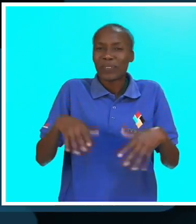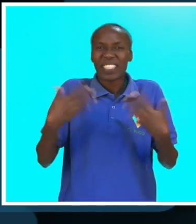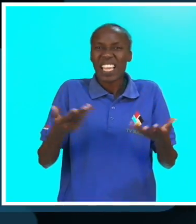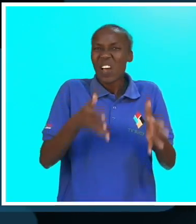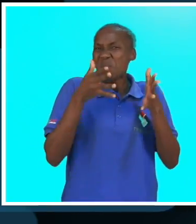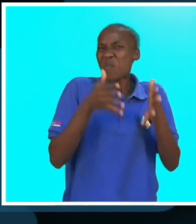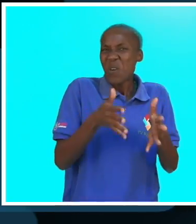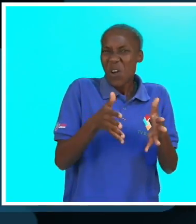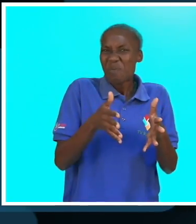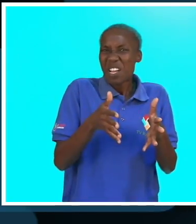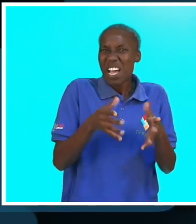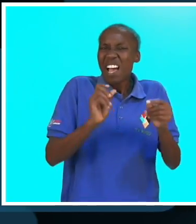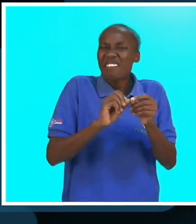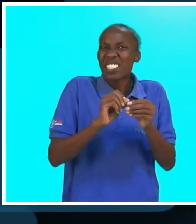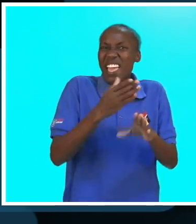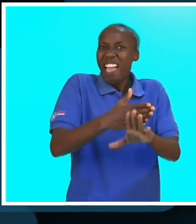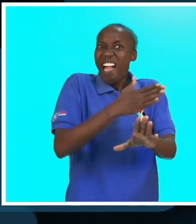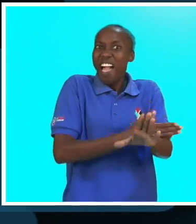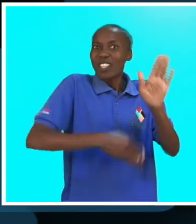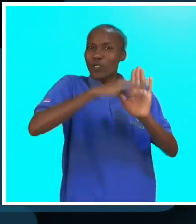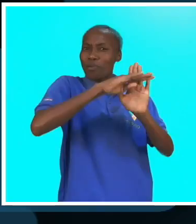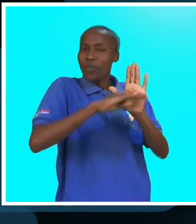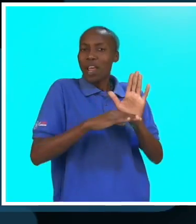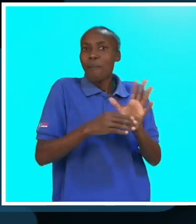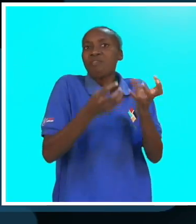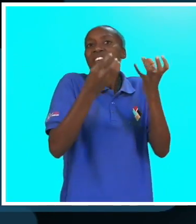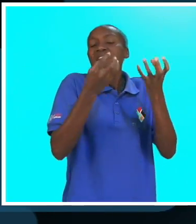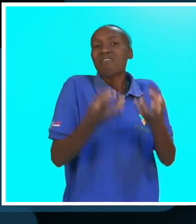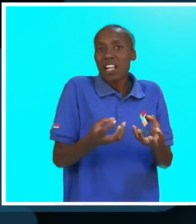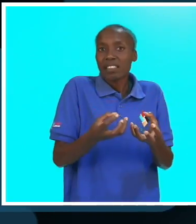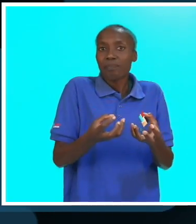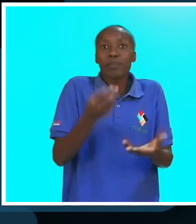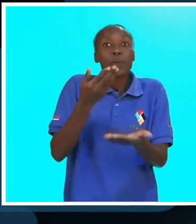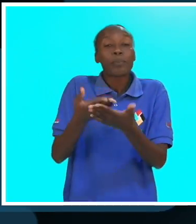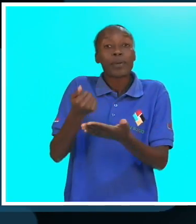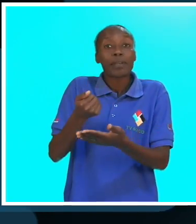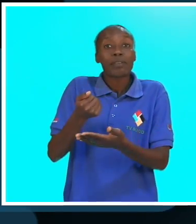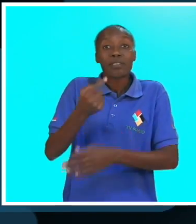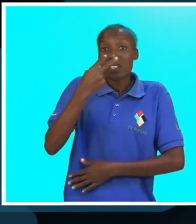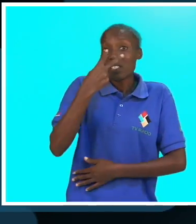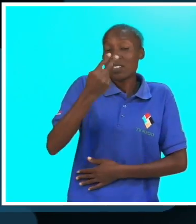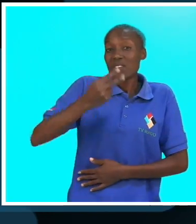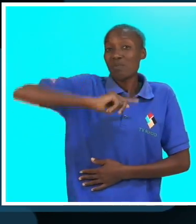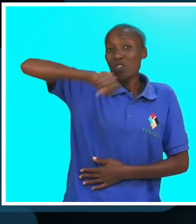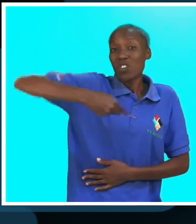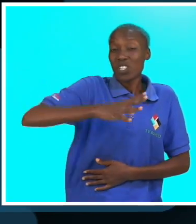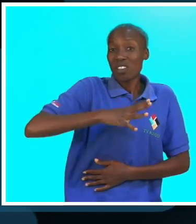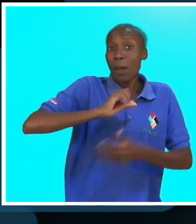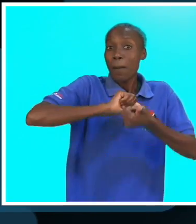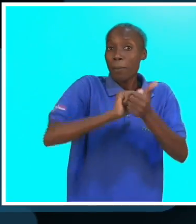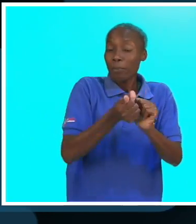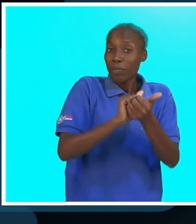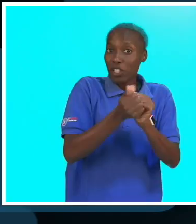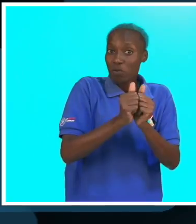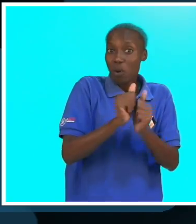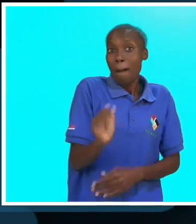didática ou não metódica neste caso. Porque se nós temos em